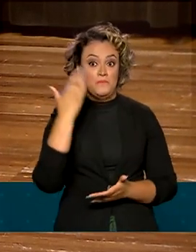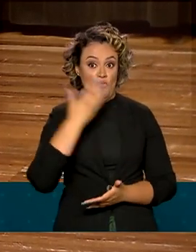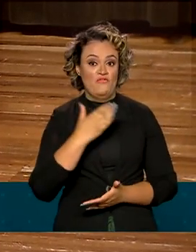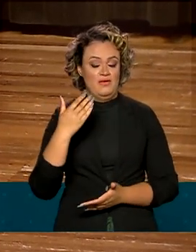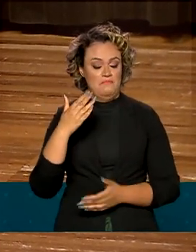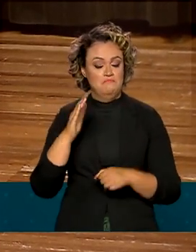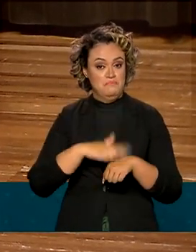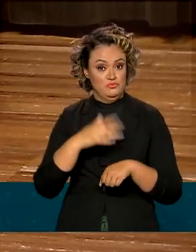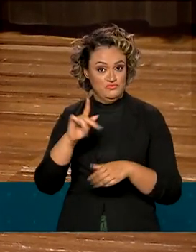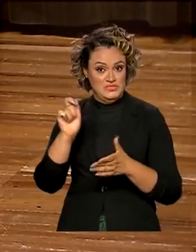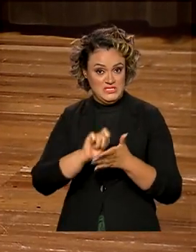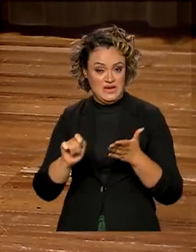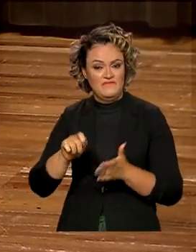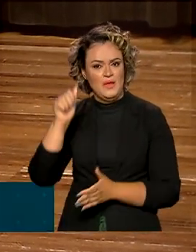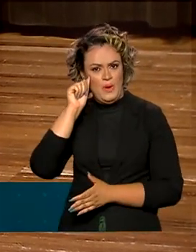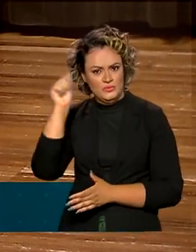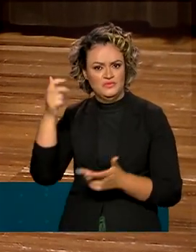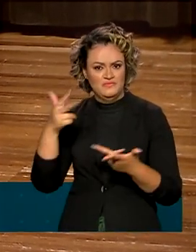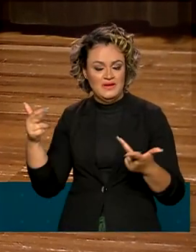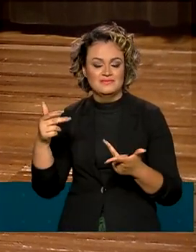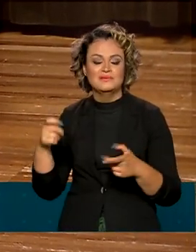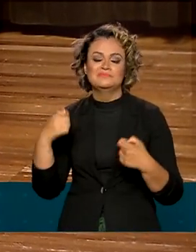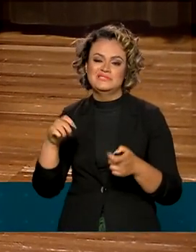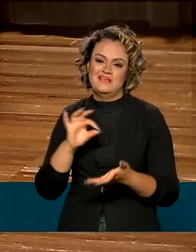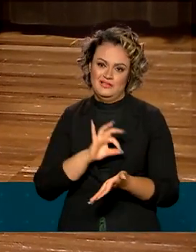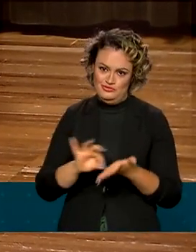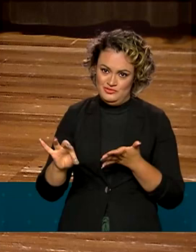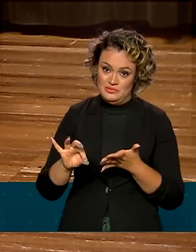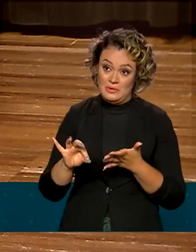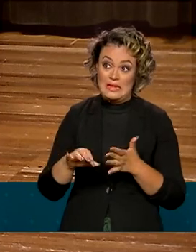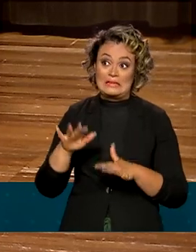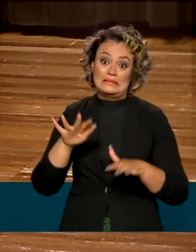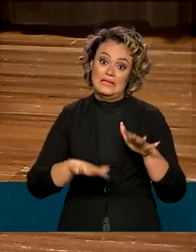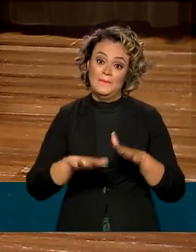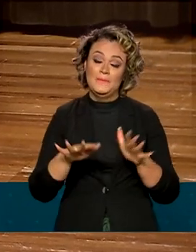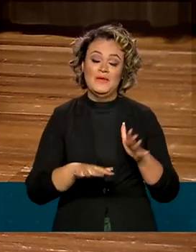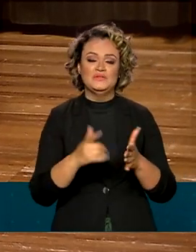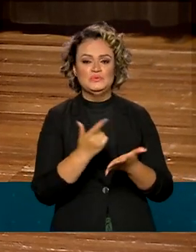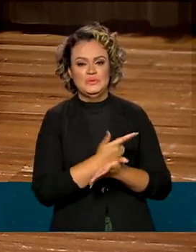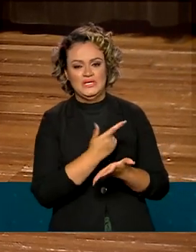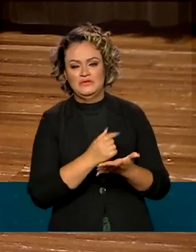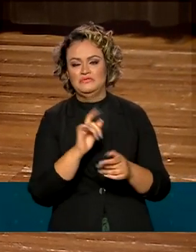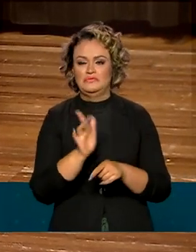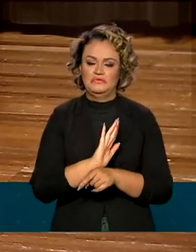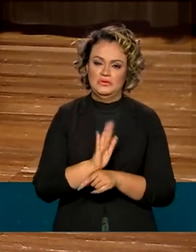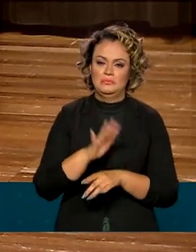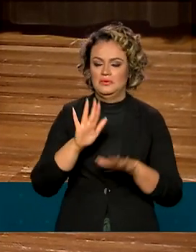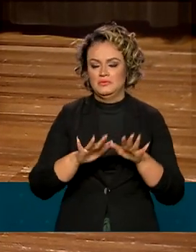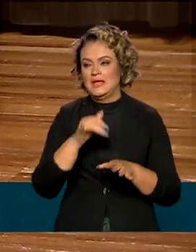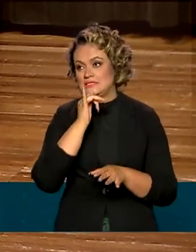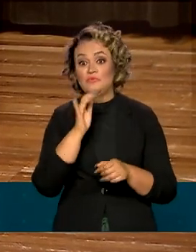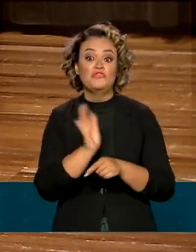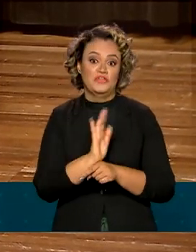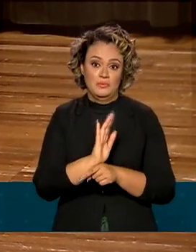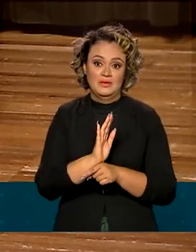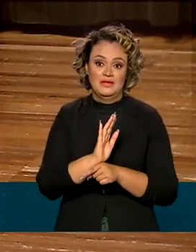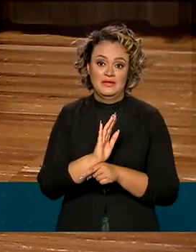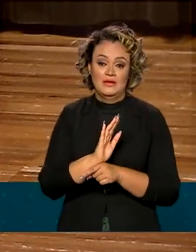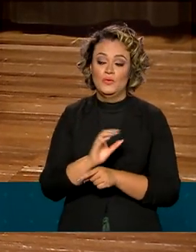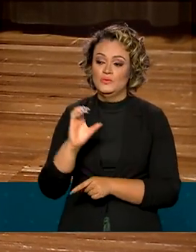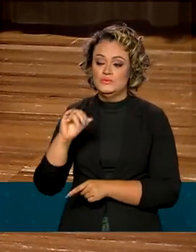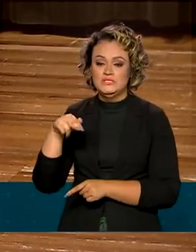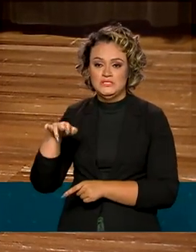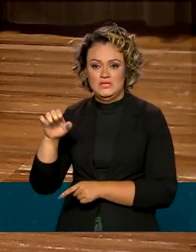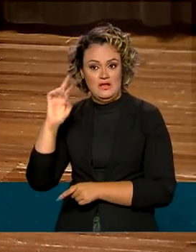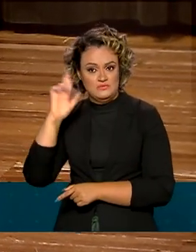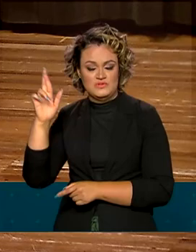é preciso fazer o registro intelectual. E isso varia segundo o tipo de arte. Um filme, por exemplo, deve ser registrado pela Ancine. Já